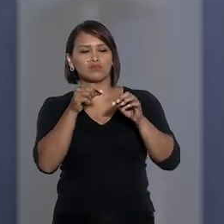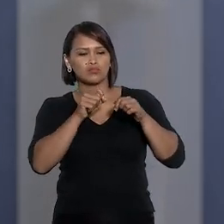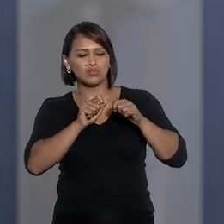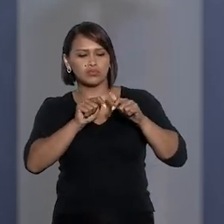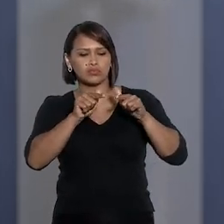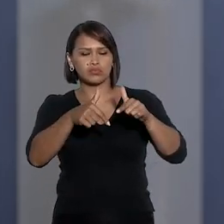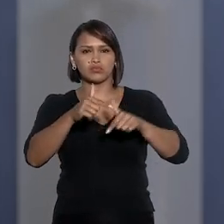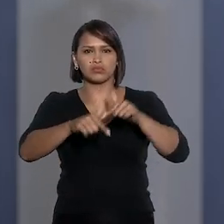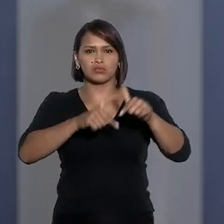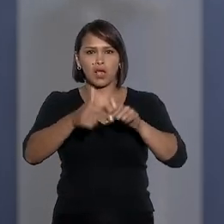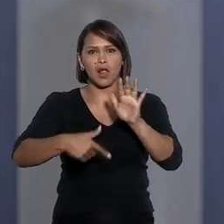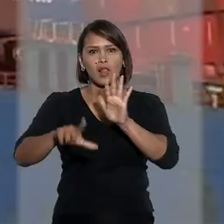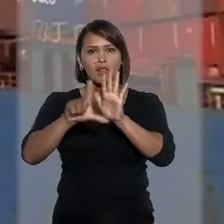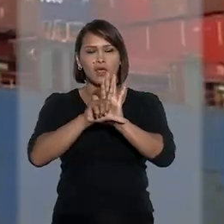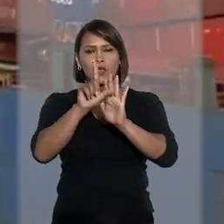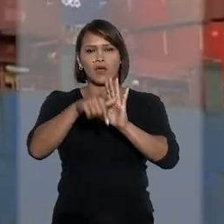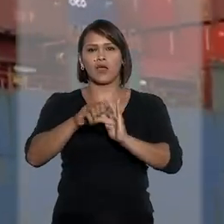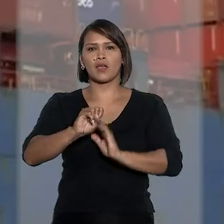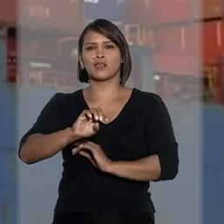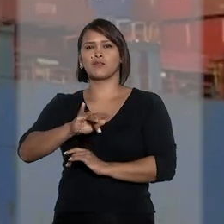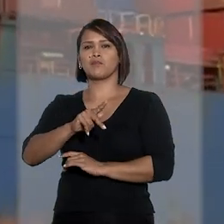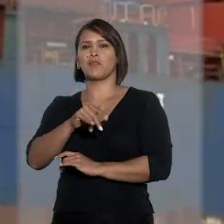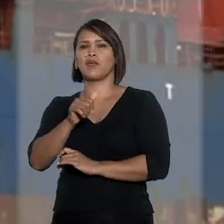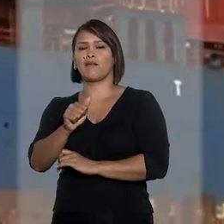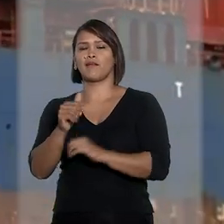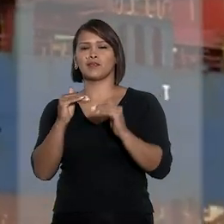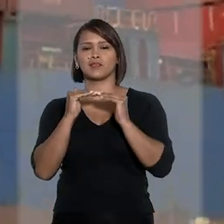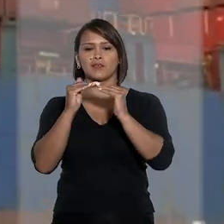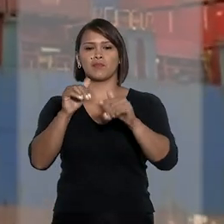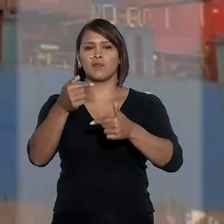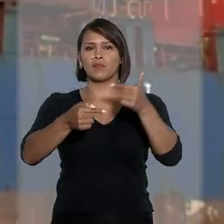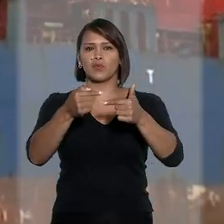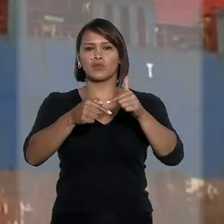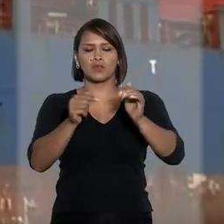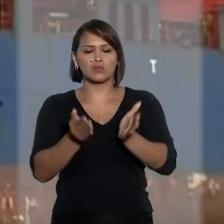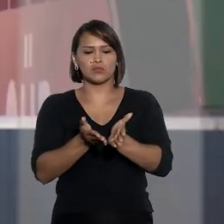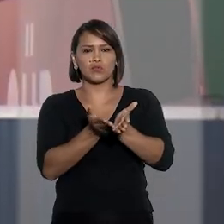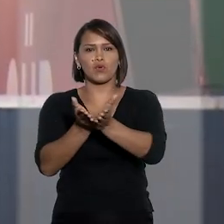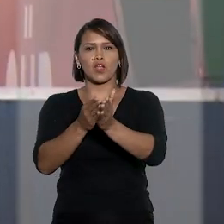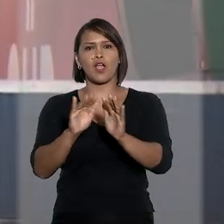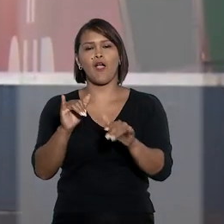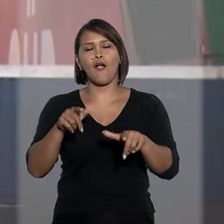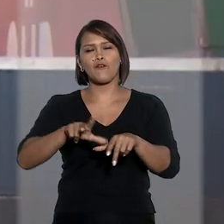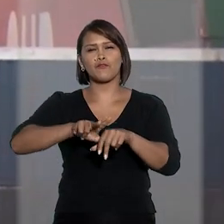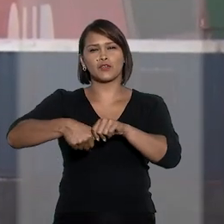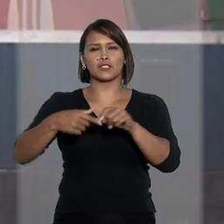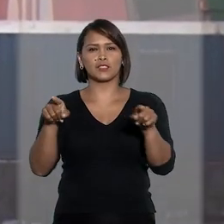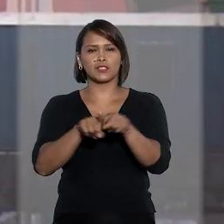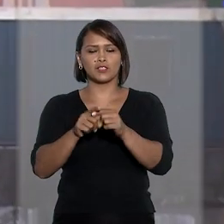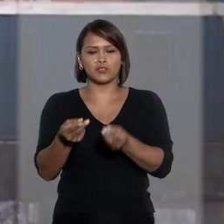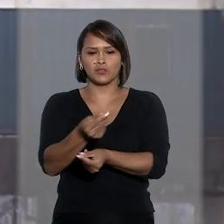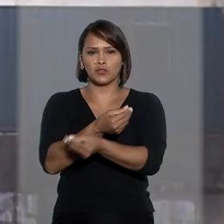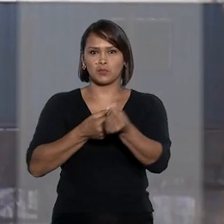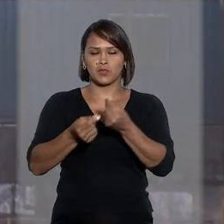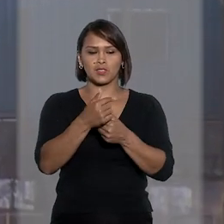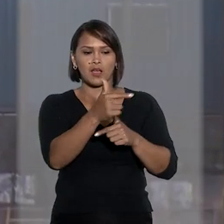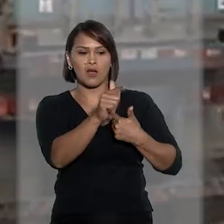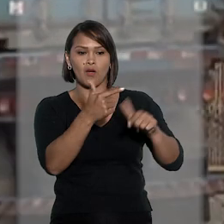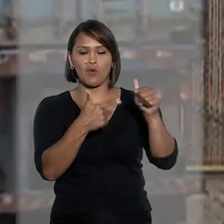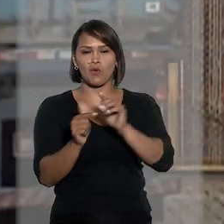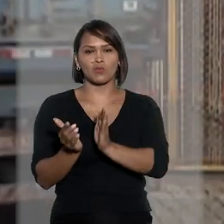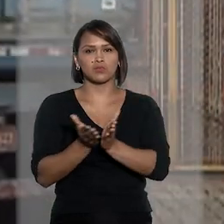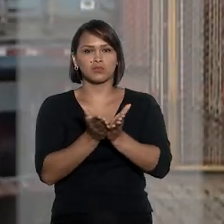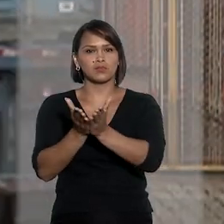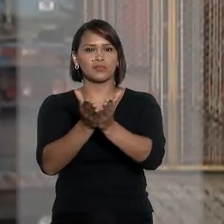exercício de sua competência legal, a SPA estabeleceu política de exploração de vantagem comercial em relação aos